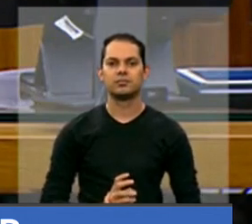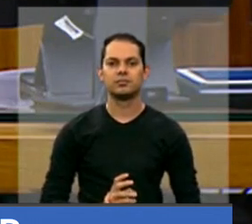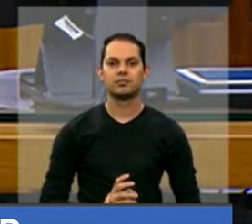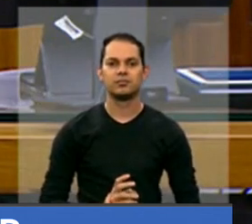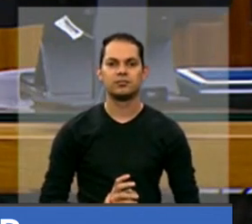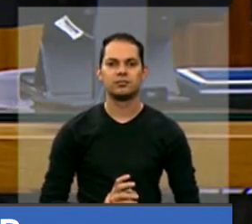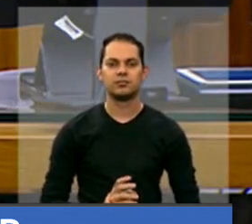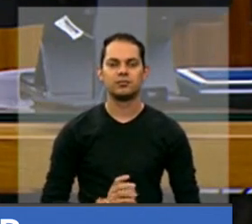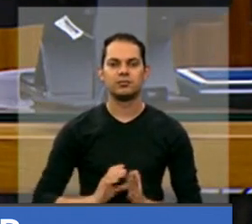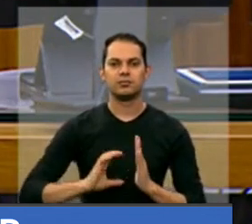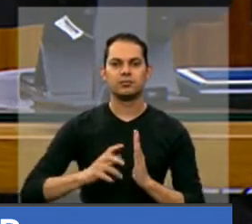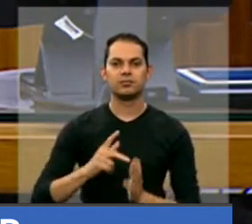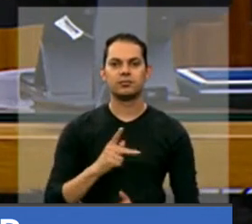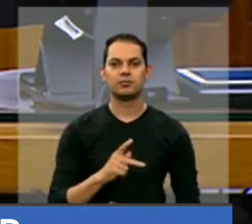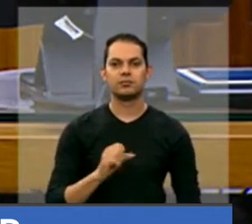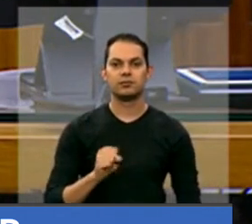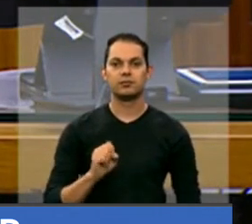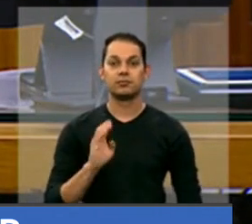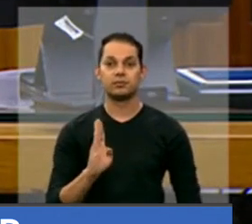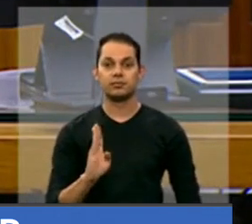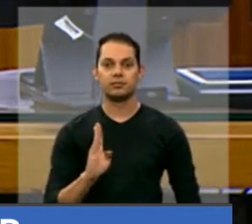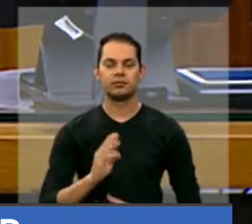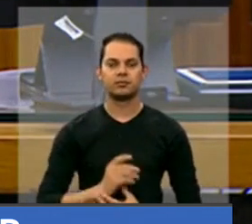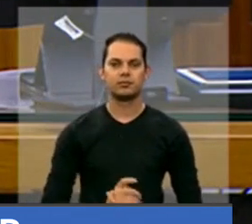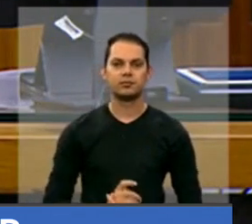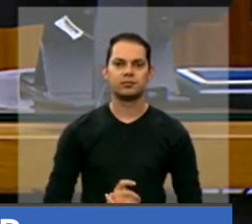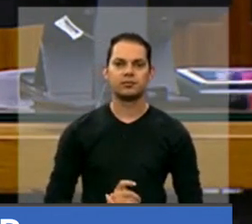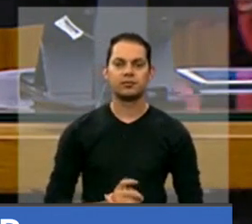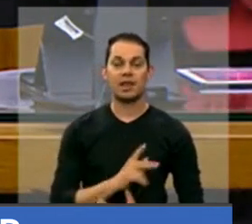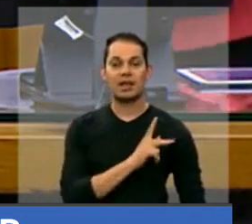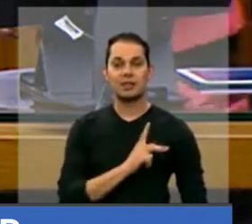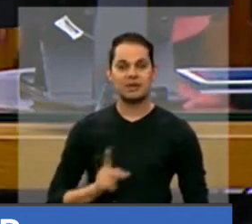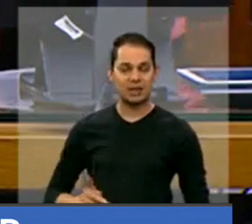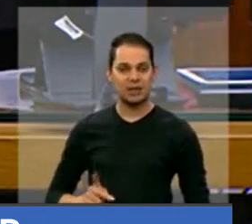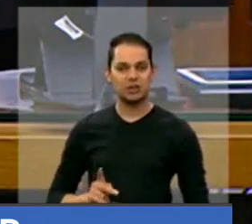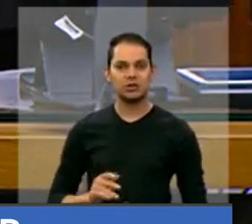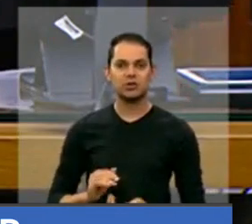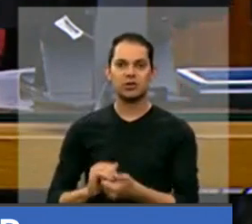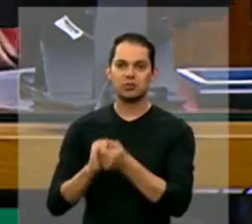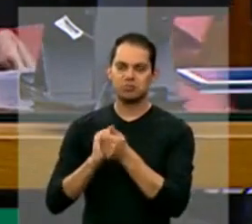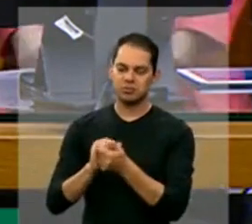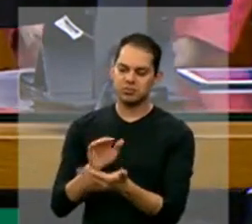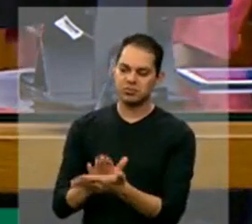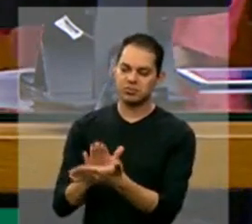dezembro deste ano, ele será extinto. Se aprovado, o texto segue para o Senado Federal.